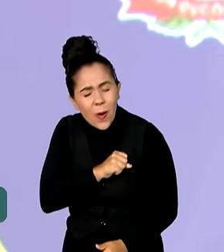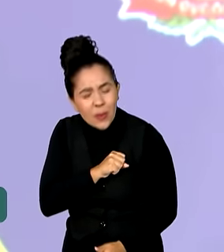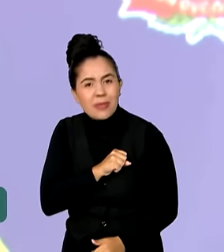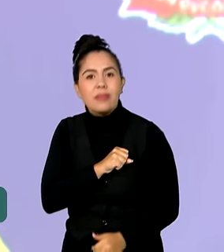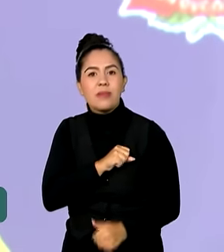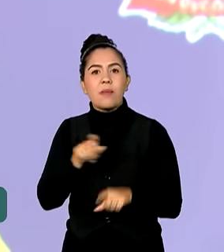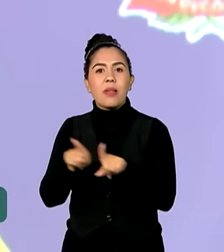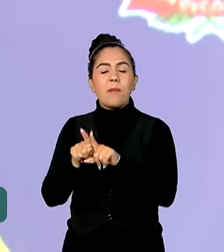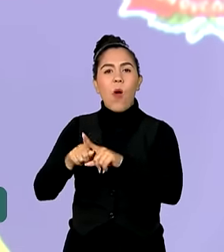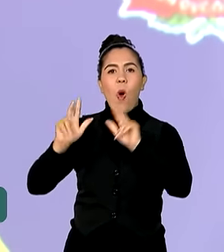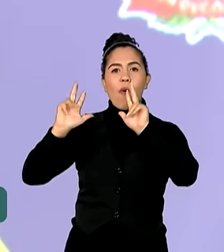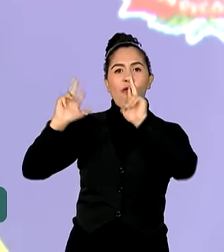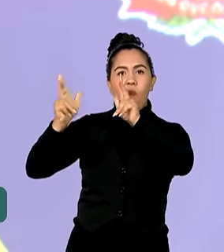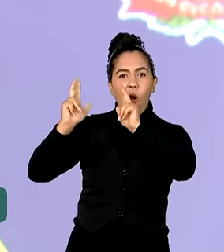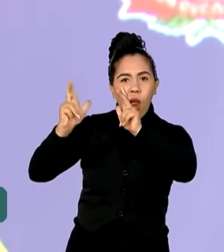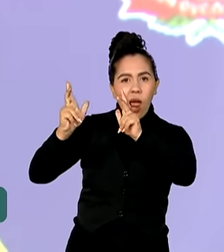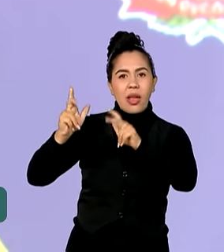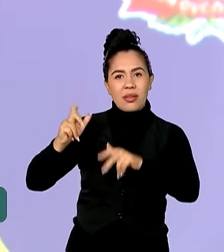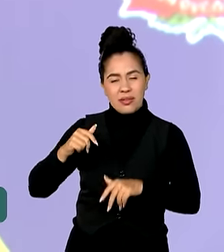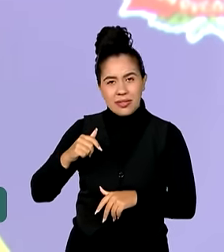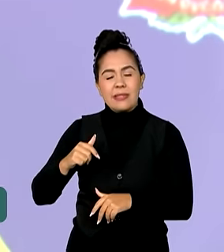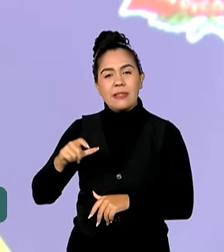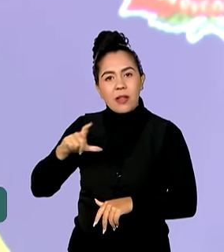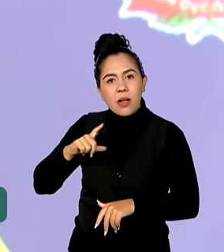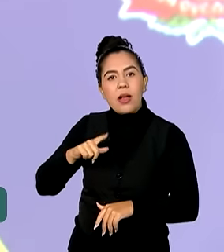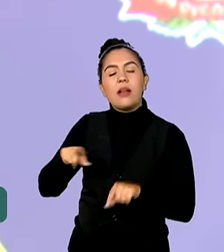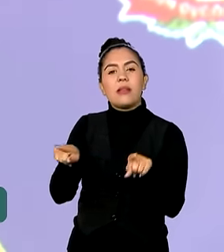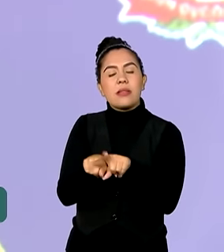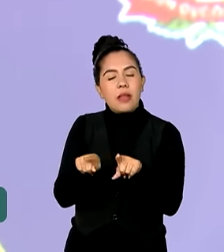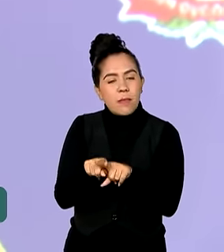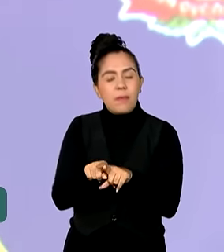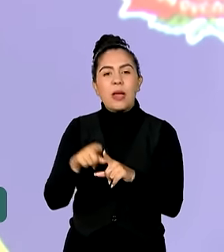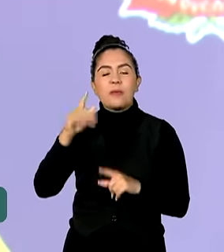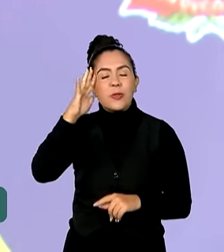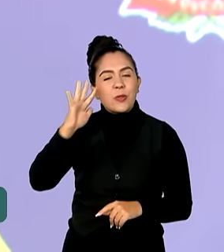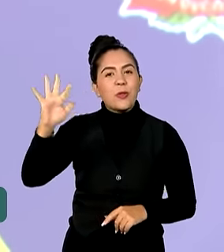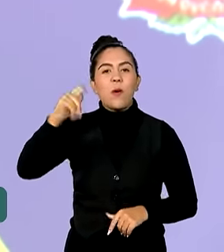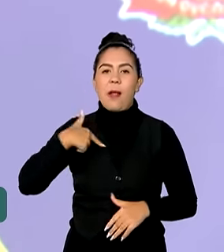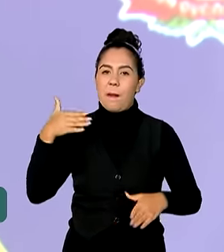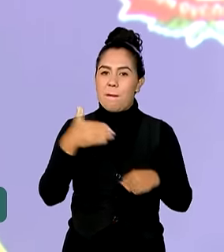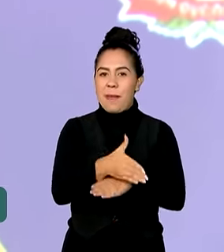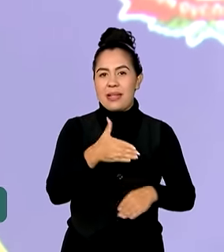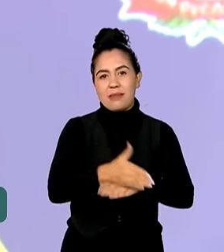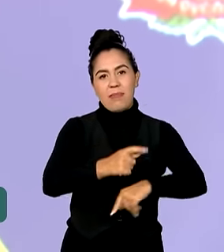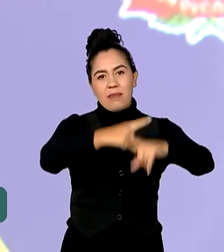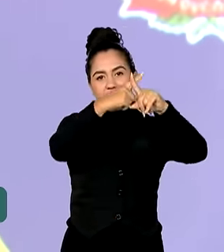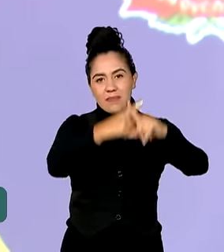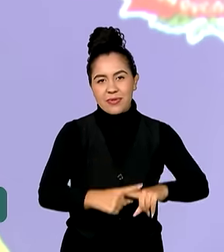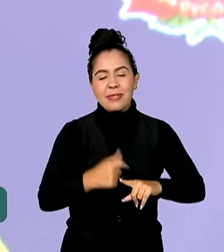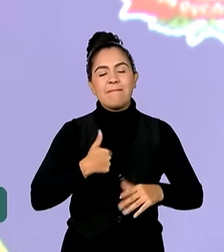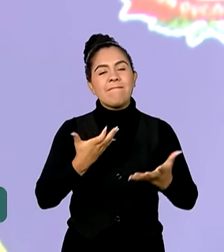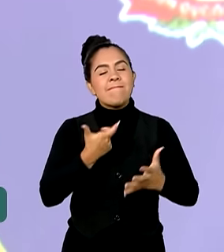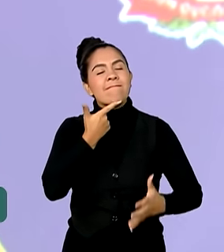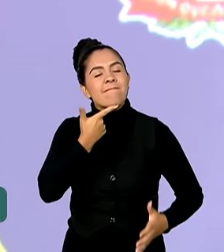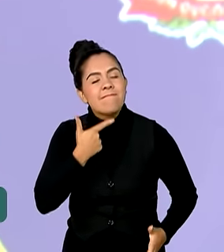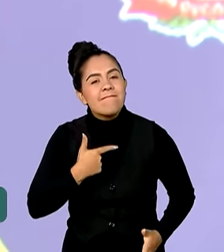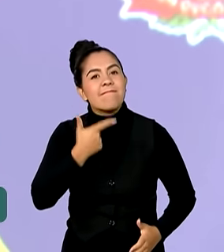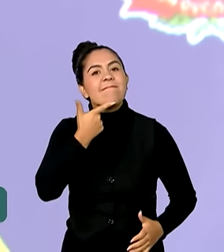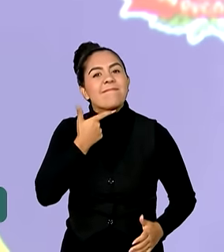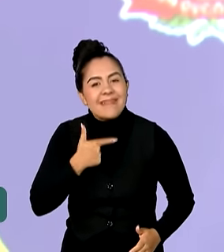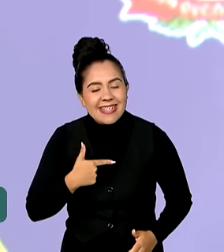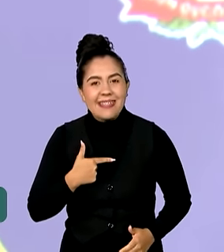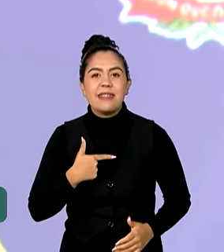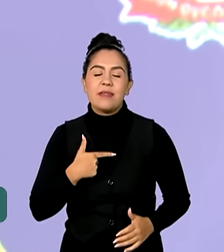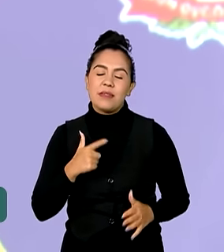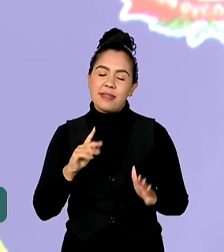o vôleibol, como jogadora, o sonho de qualquer atleta era estar em uma Olimpíada e eu almejava. Então,